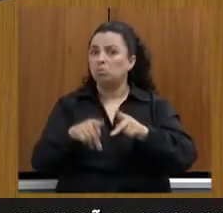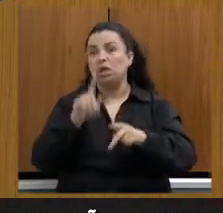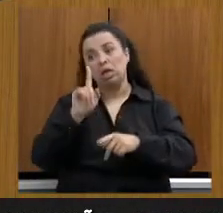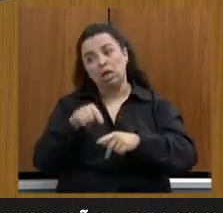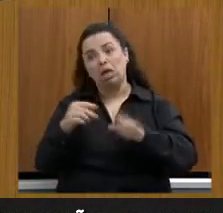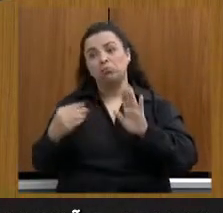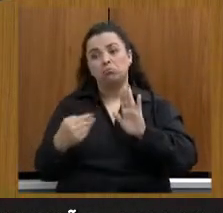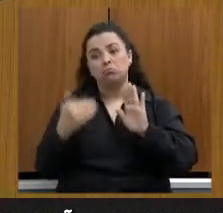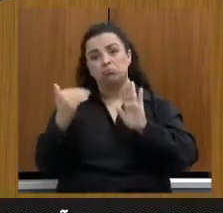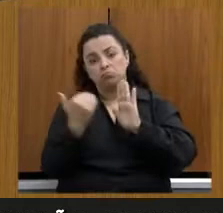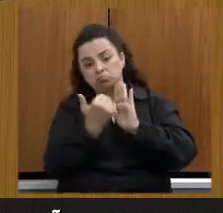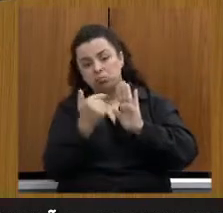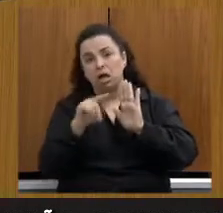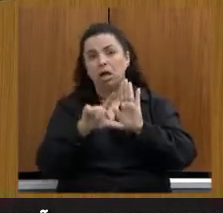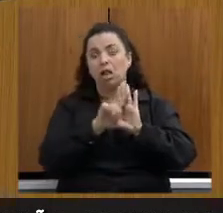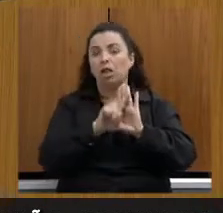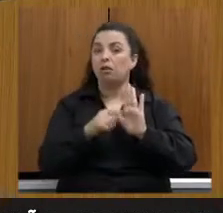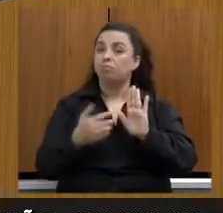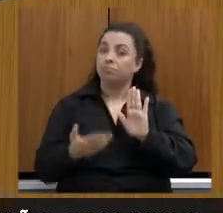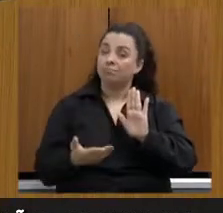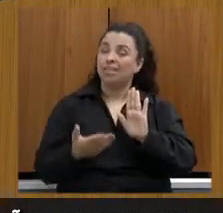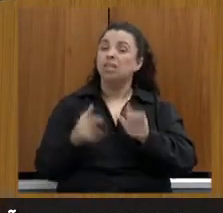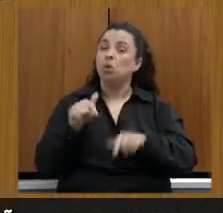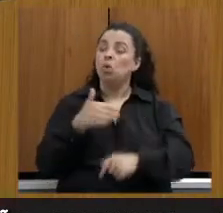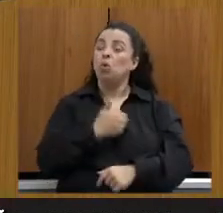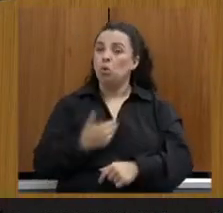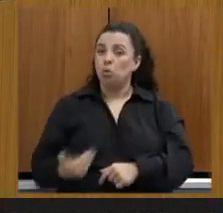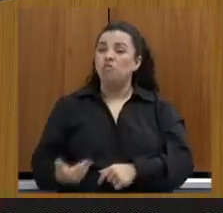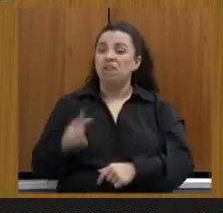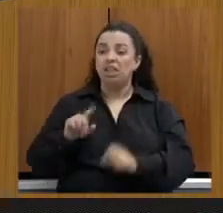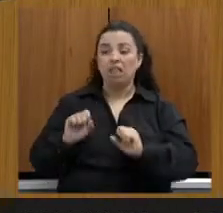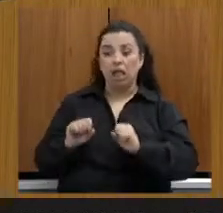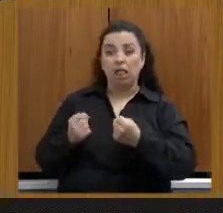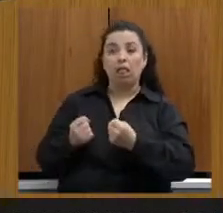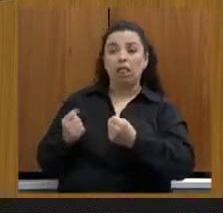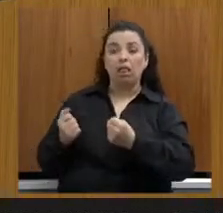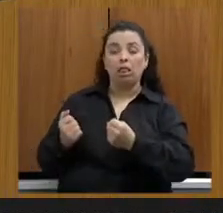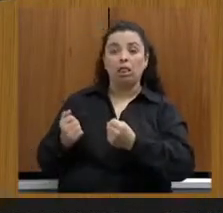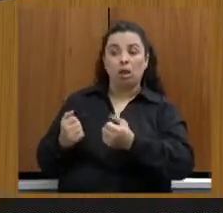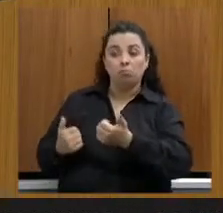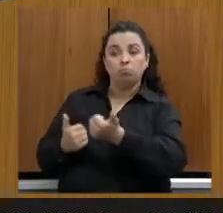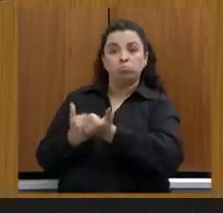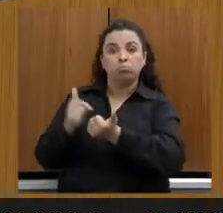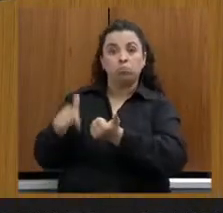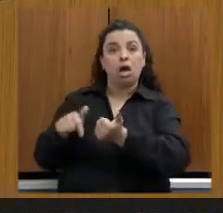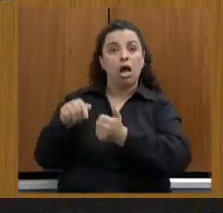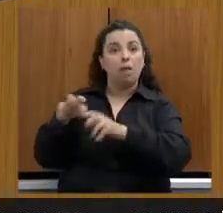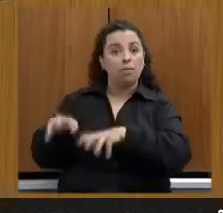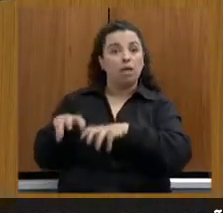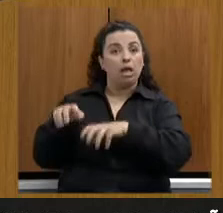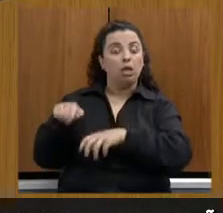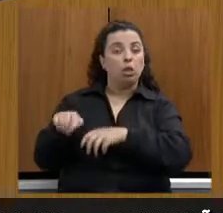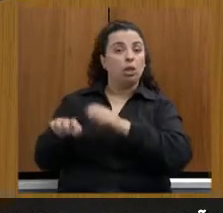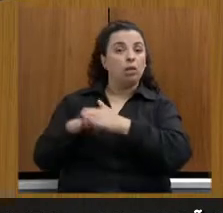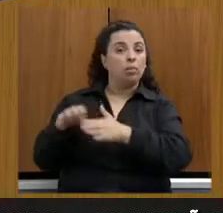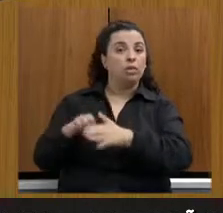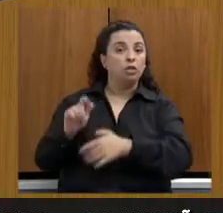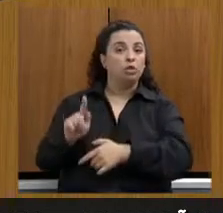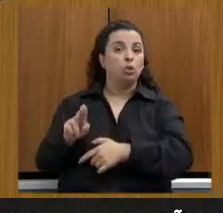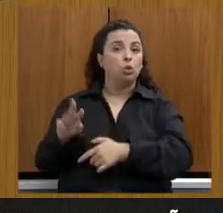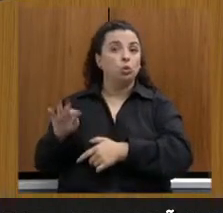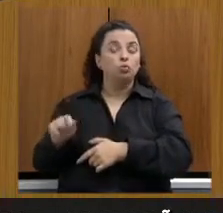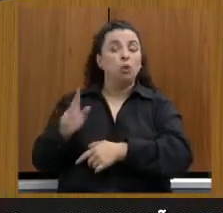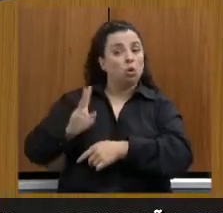Então, o que o governo está fazendo é que o governo está defendendo a mineradora GUT de continuar as suas